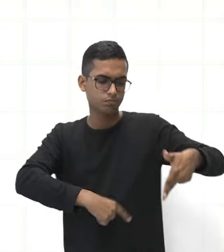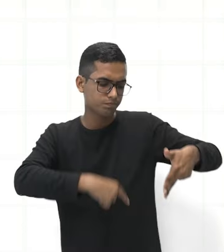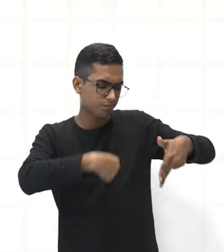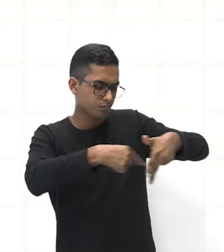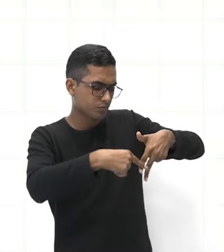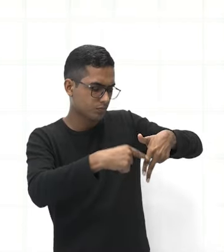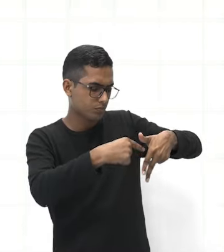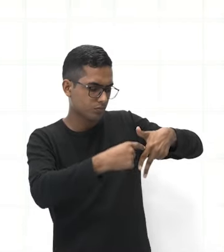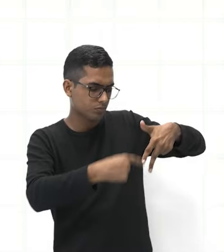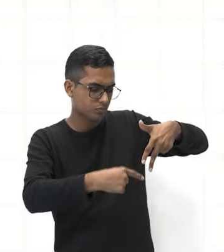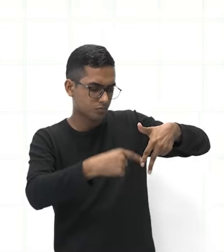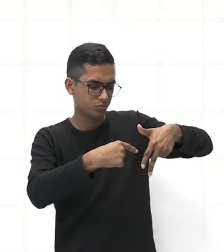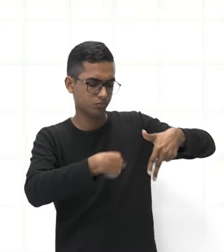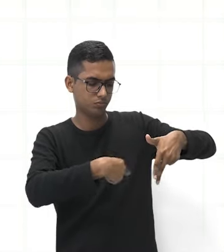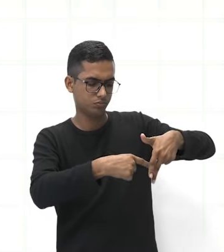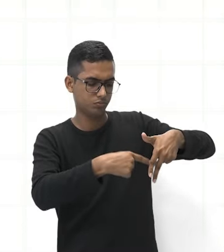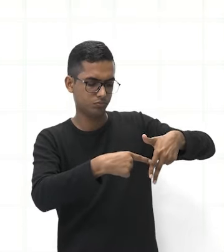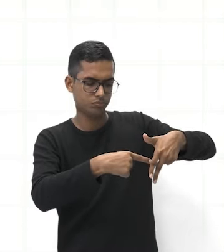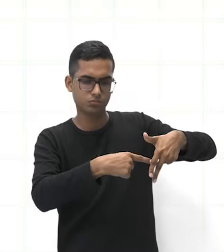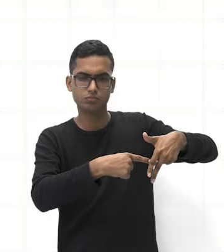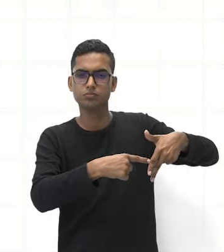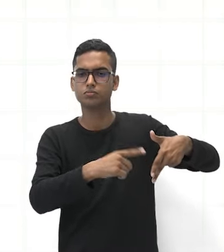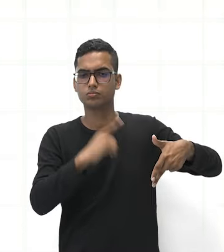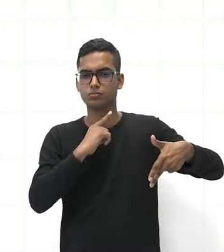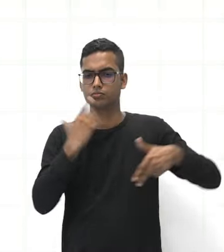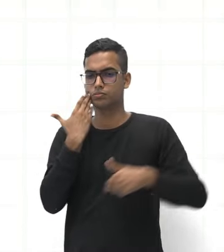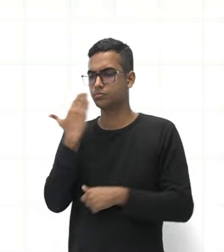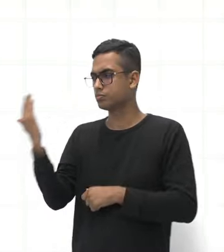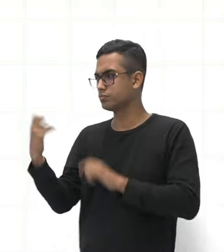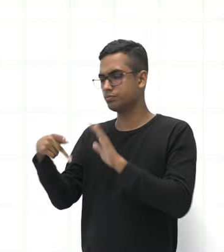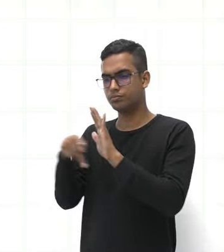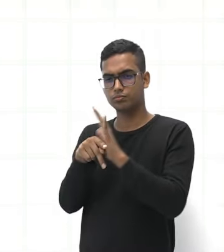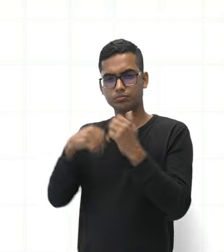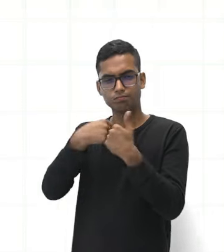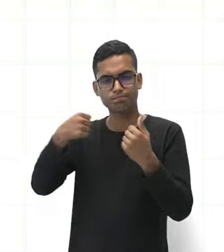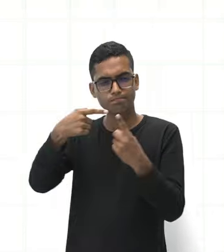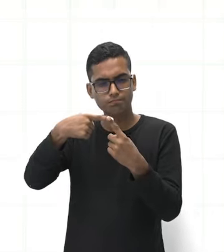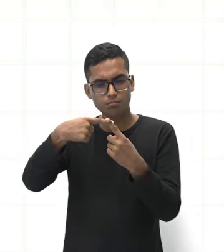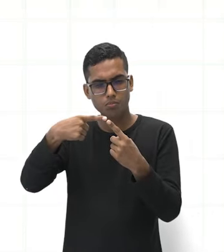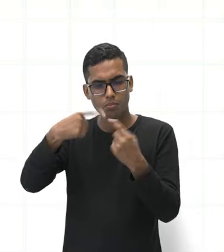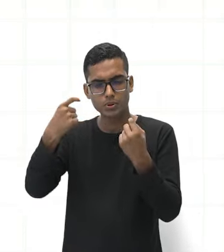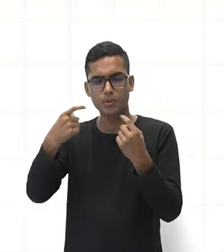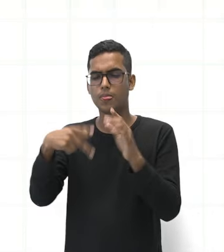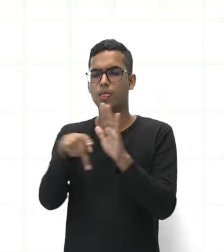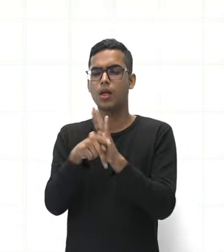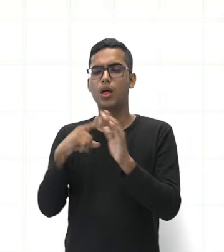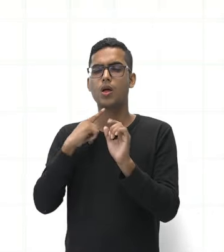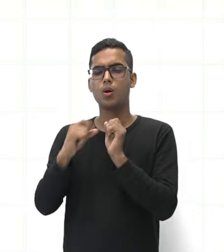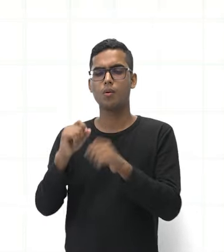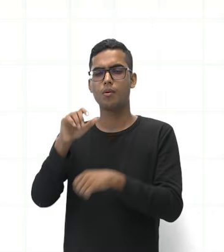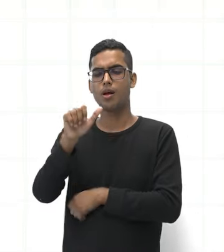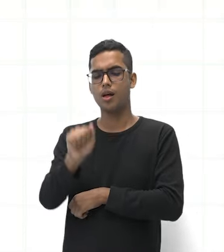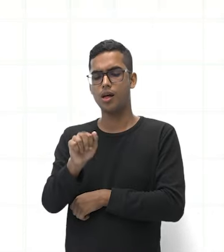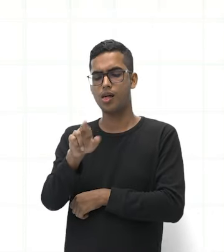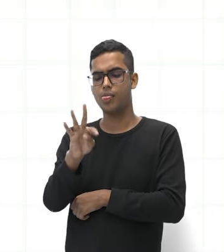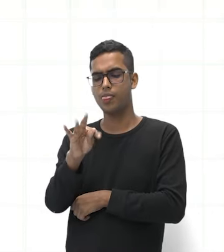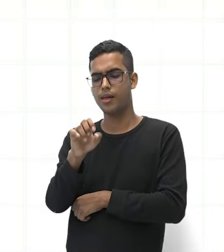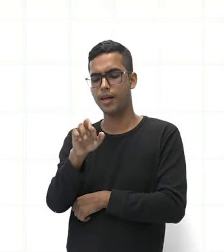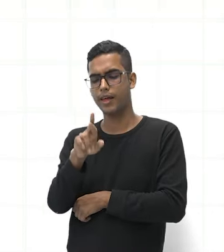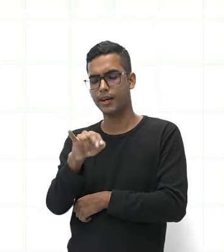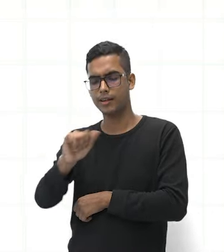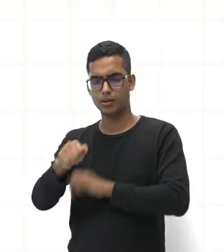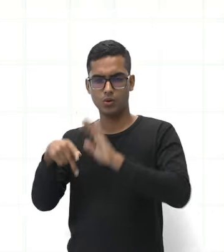aqui nós temos uma artéria, certo? Professora, como é que a senhora sabe que é uma artéria?